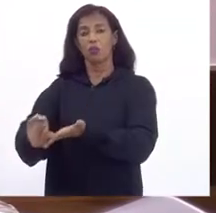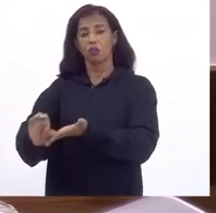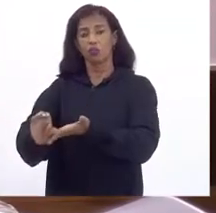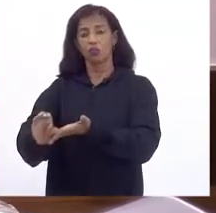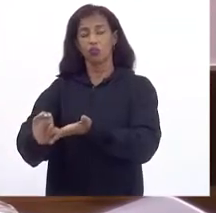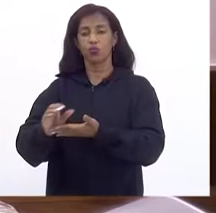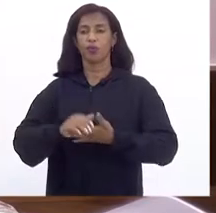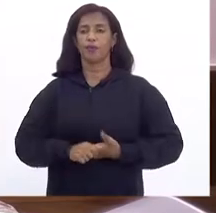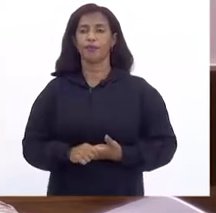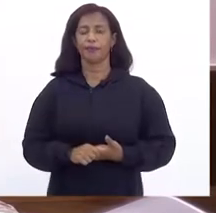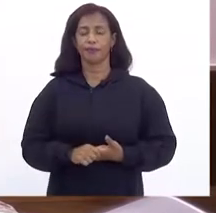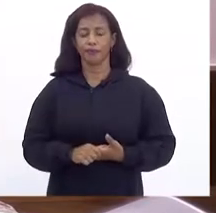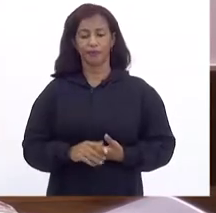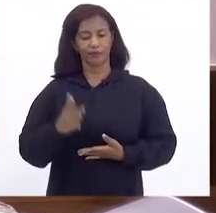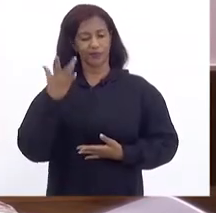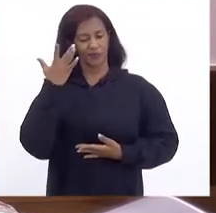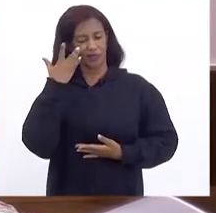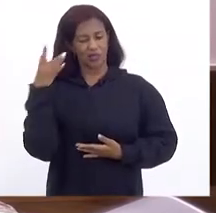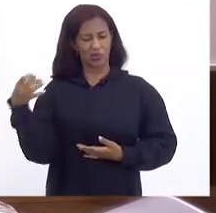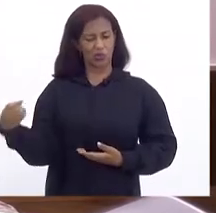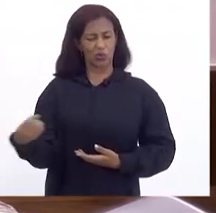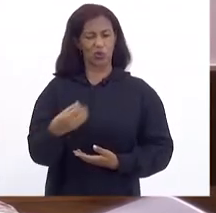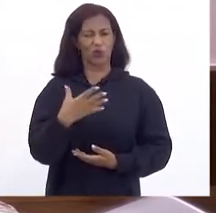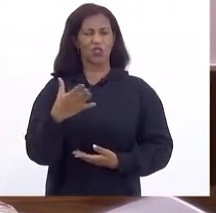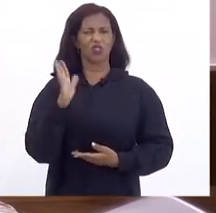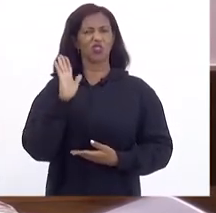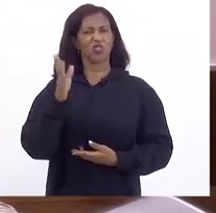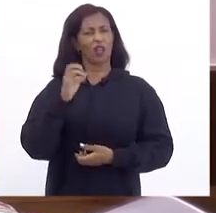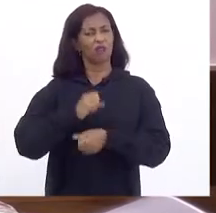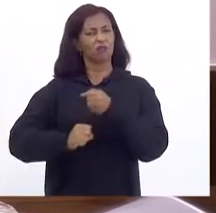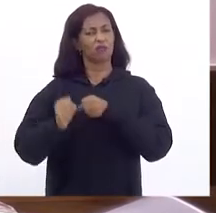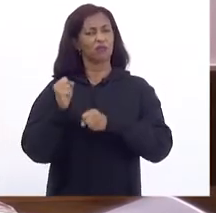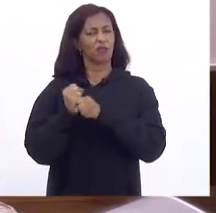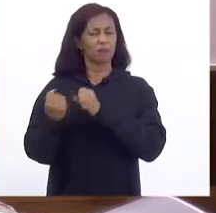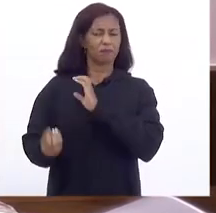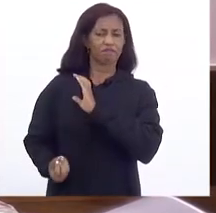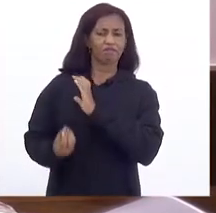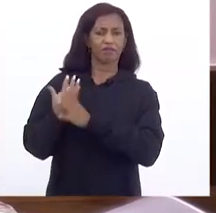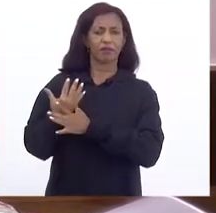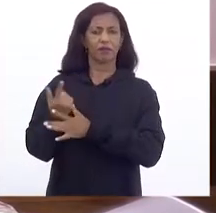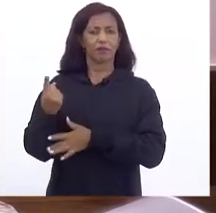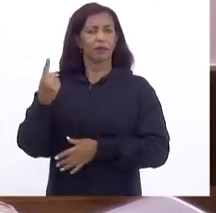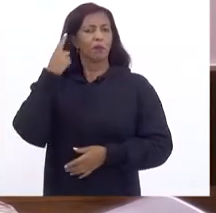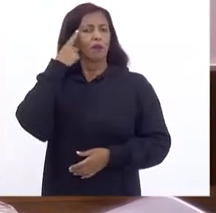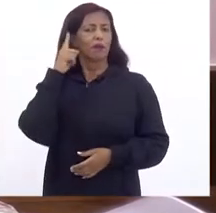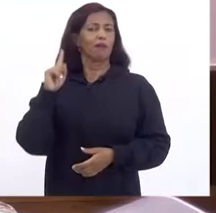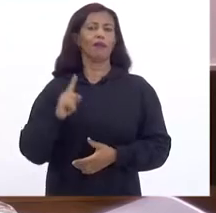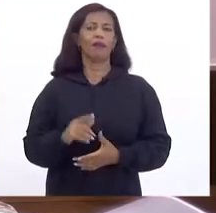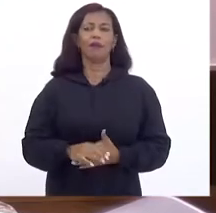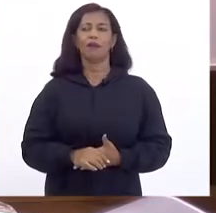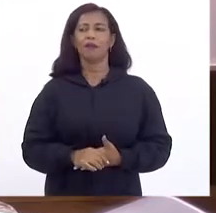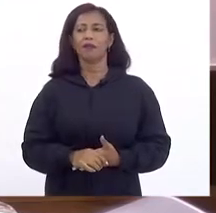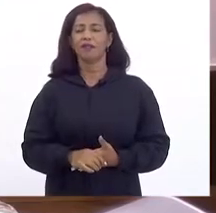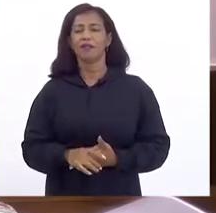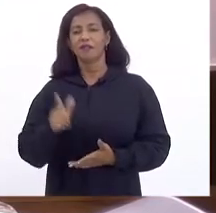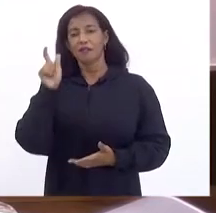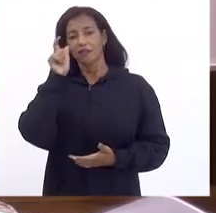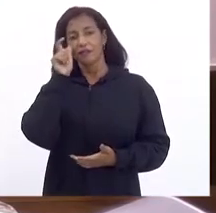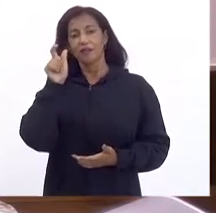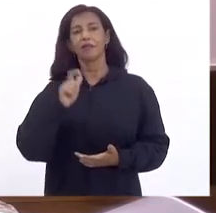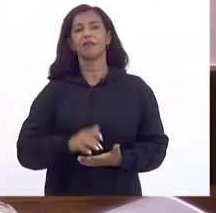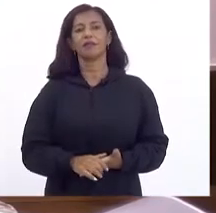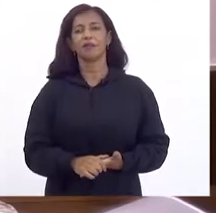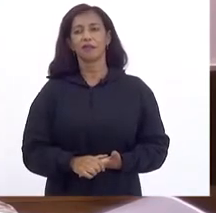Eu acho Essa inovação Já vem Desde o ano passado Uma ideia Interessante